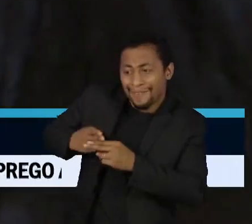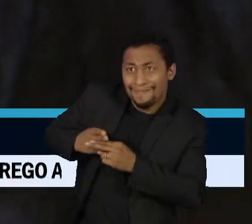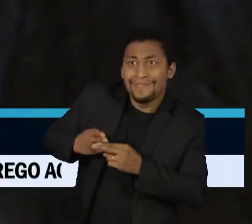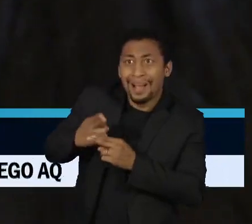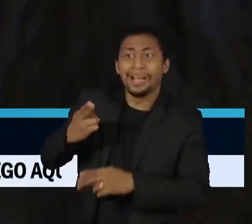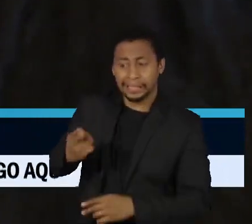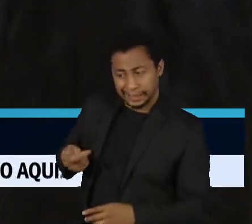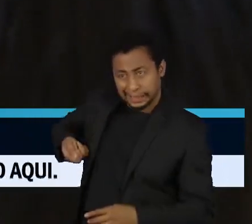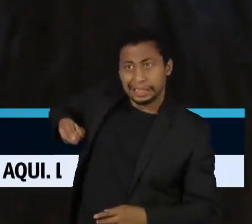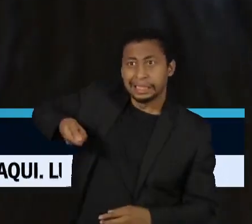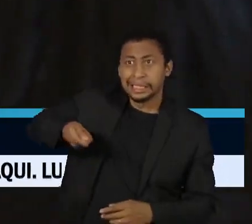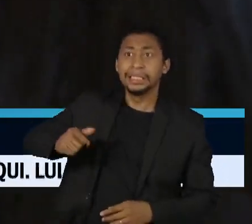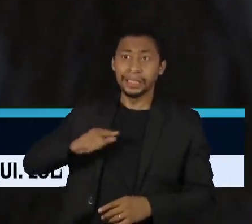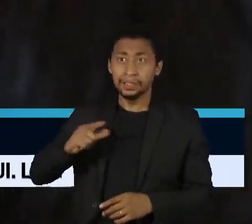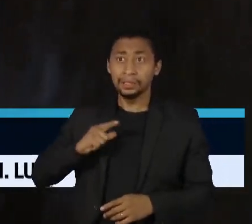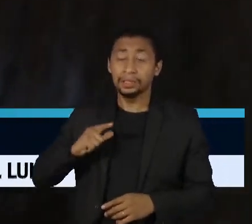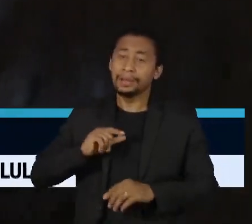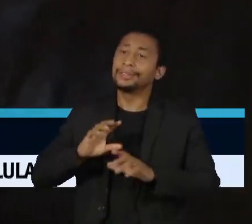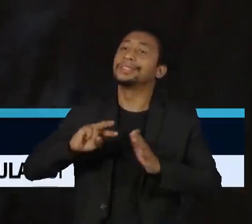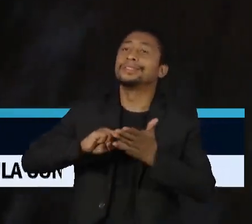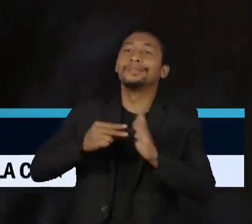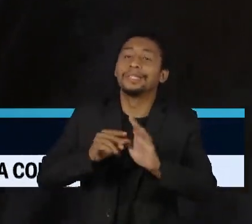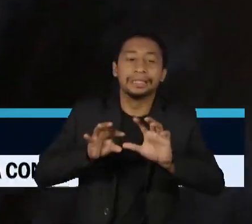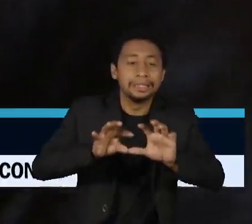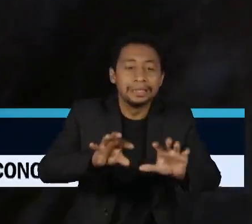Evidências que os jovens são alvo fácil para conteúdo nocivo.